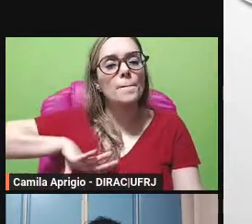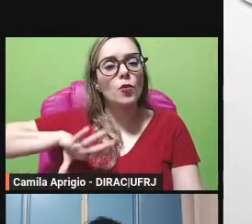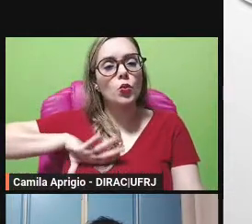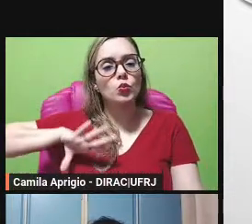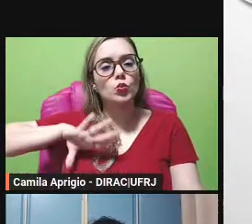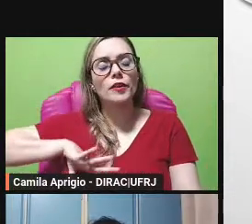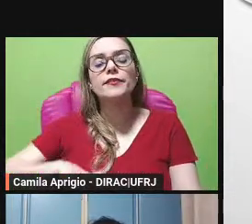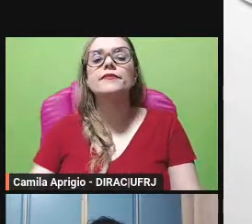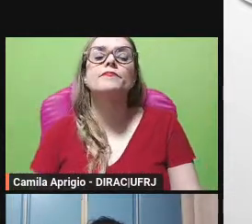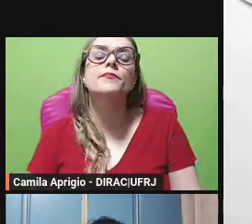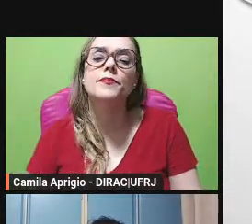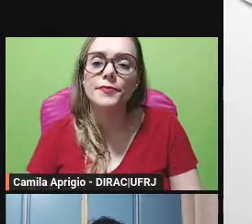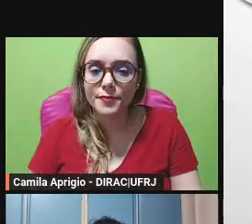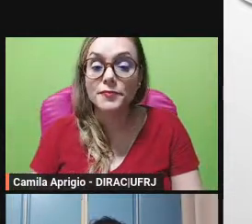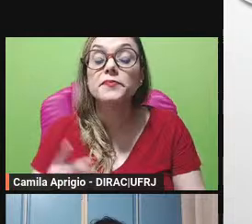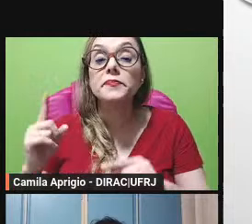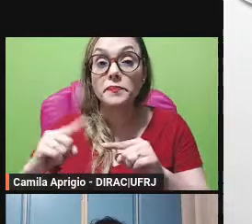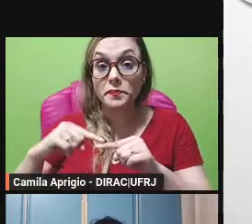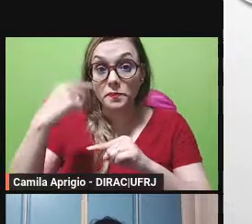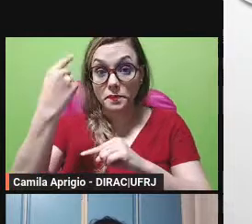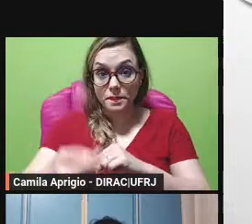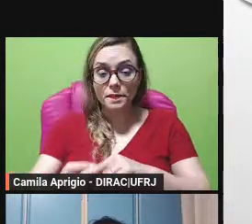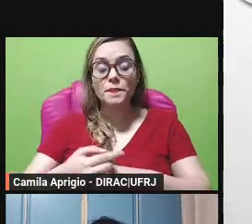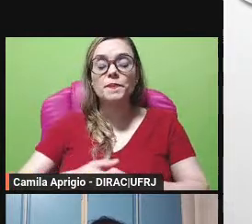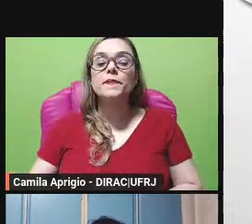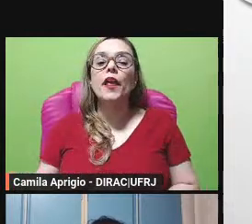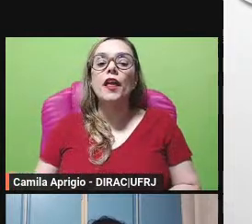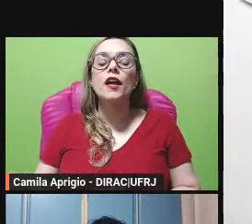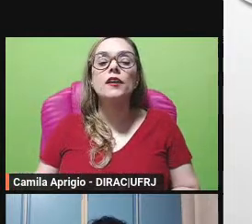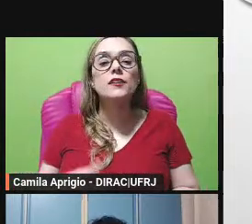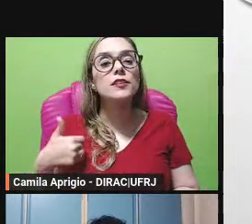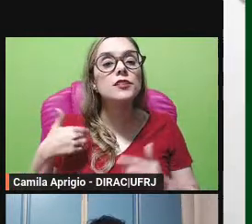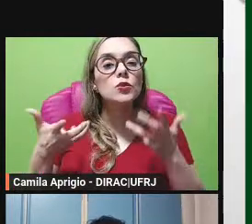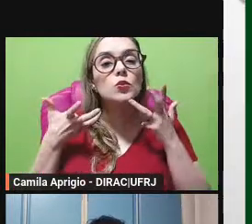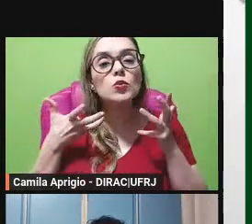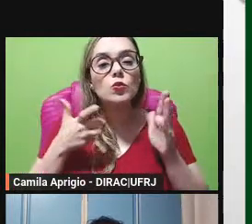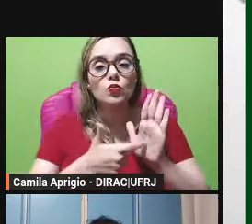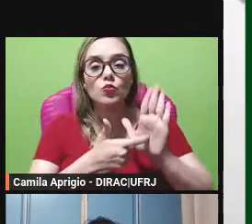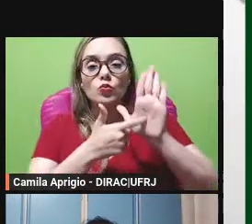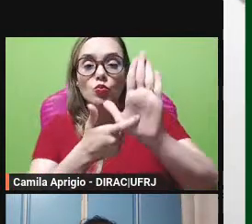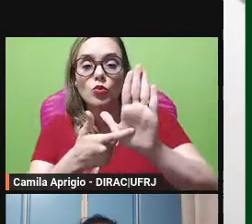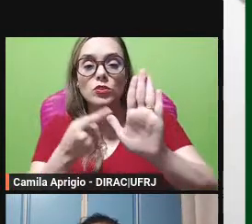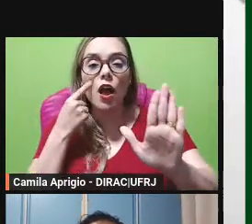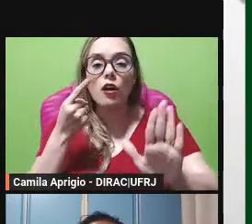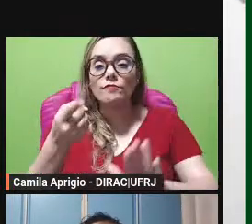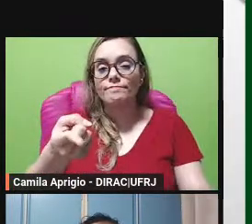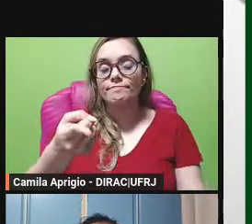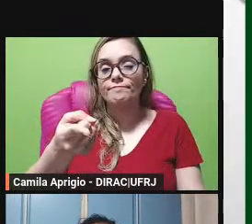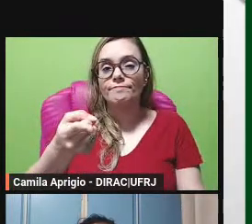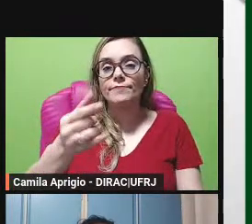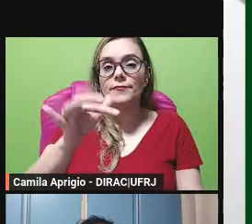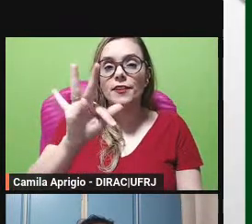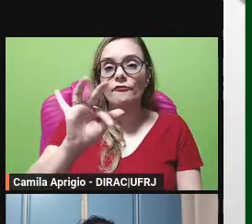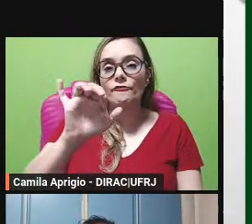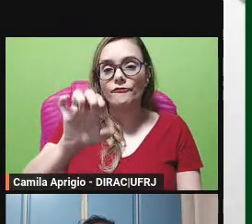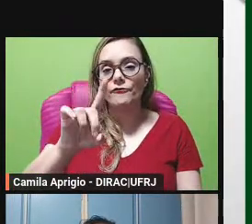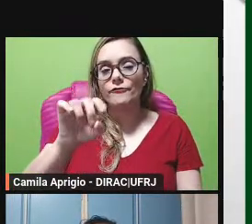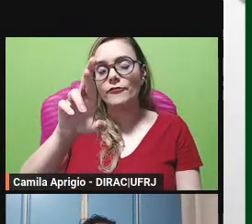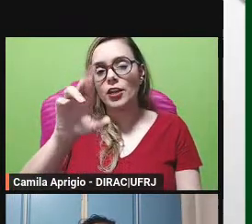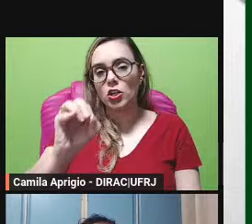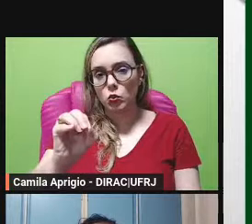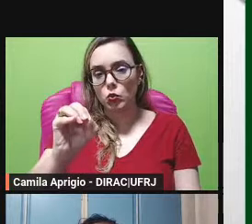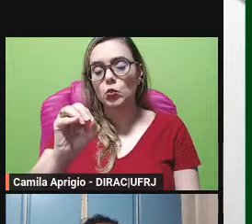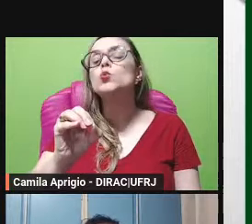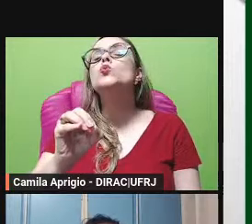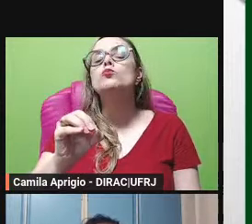slide nós temos uma edição eu apresento para vocês uma edição de Fedro que também traz os